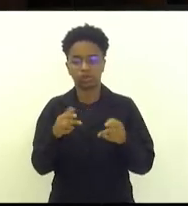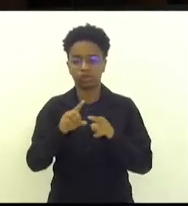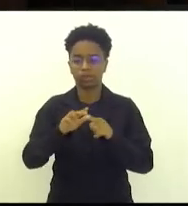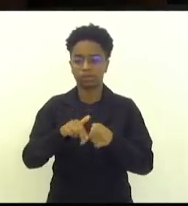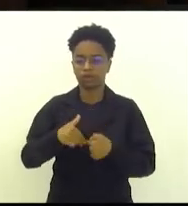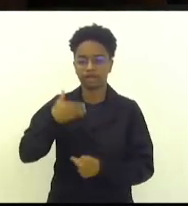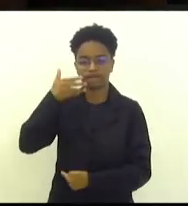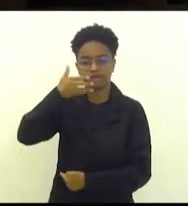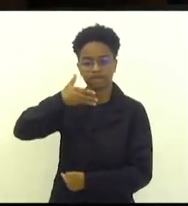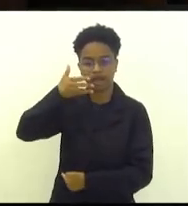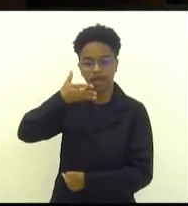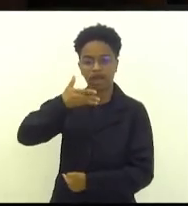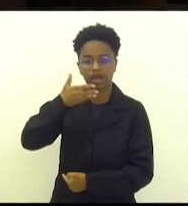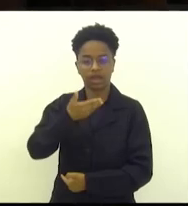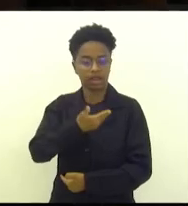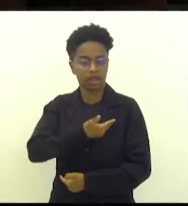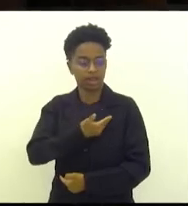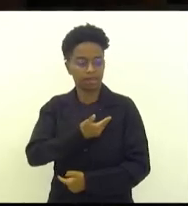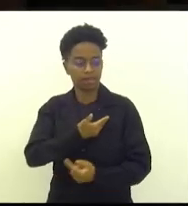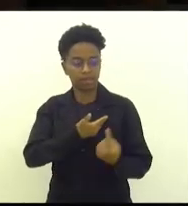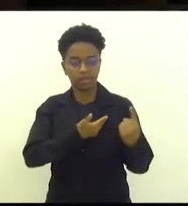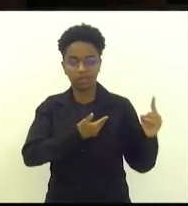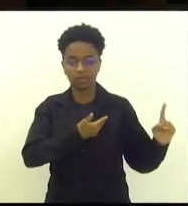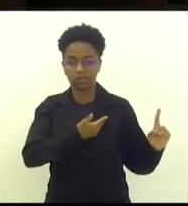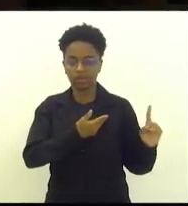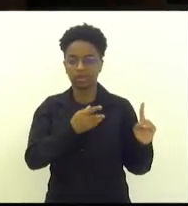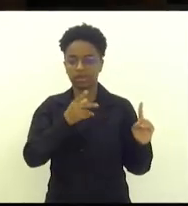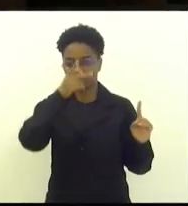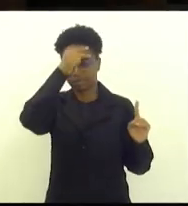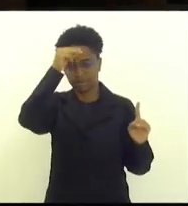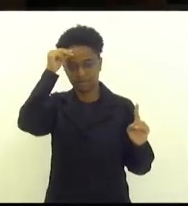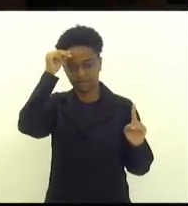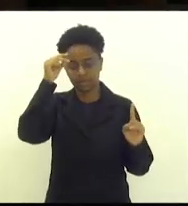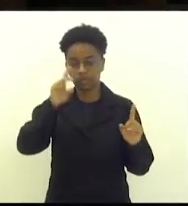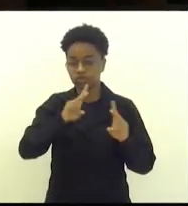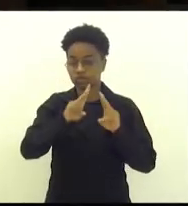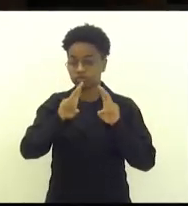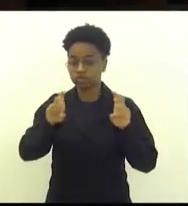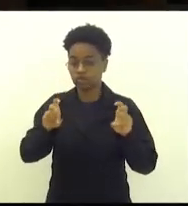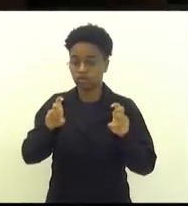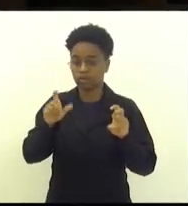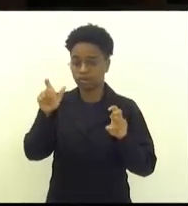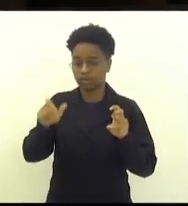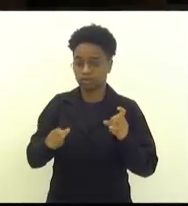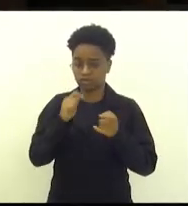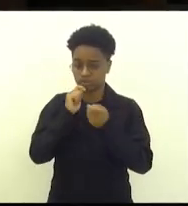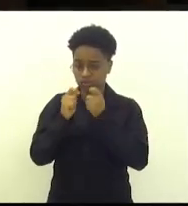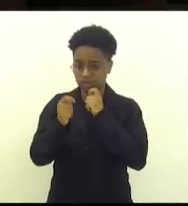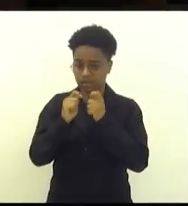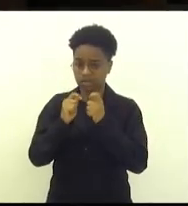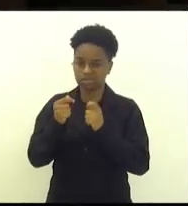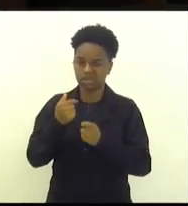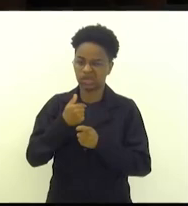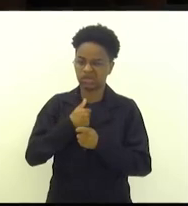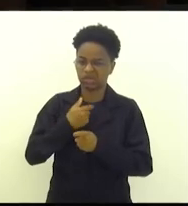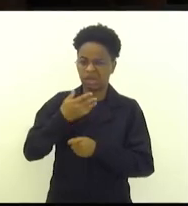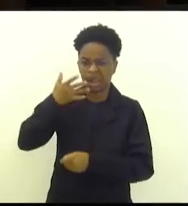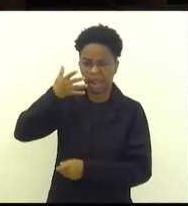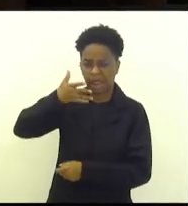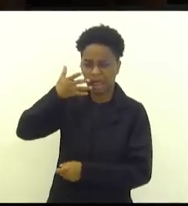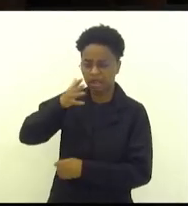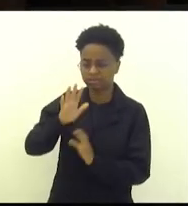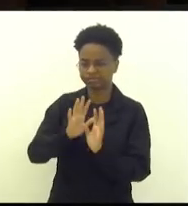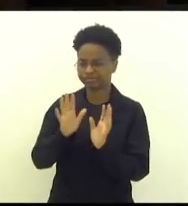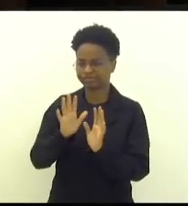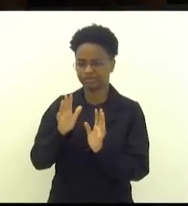fala de um companheiro da prefeita em relação a um jornalista. Não me cabe aqui entrar nessa seara, não